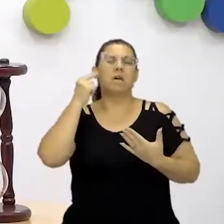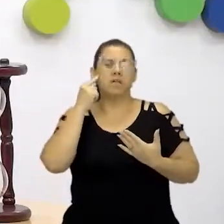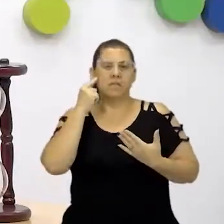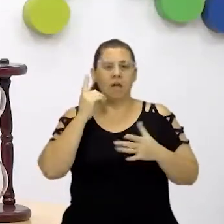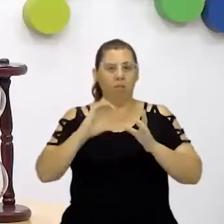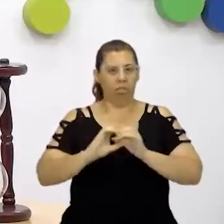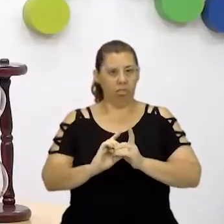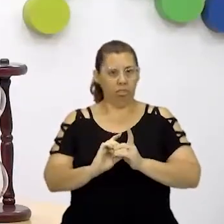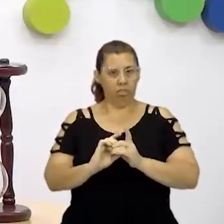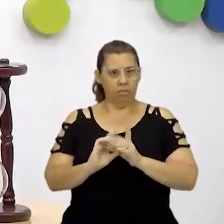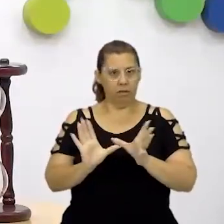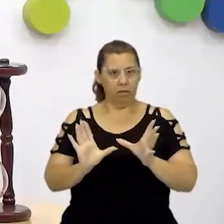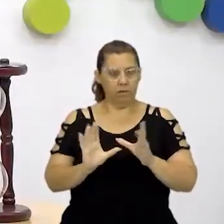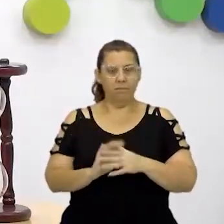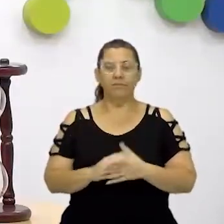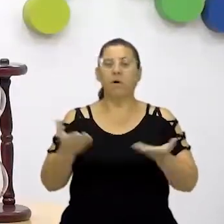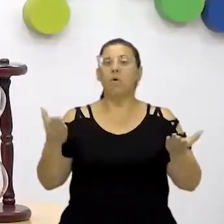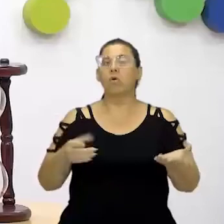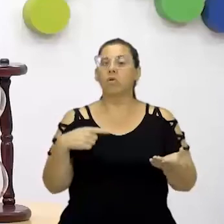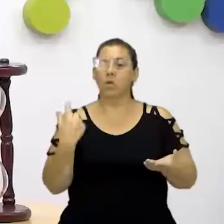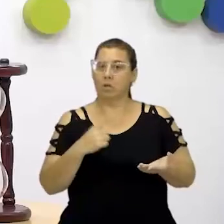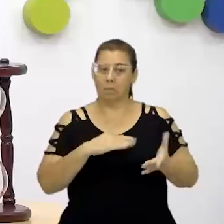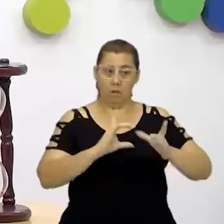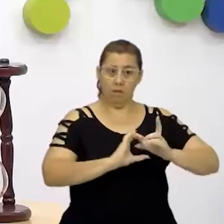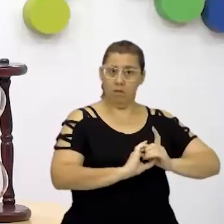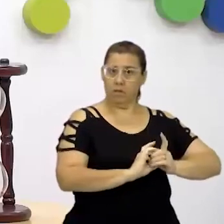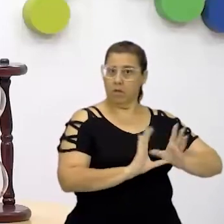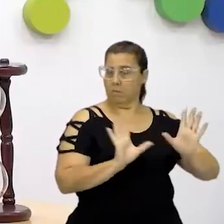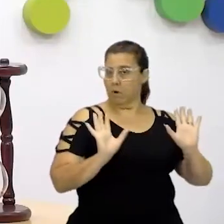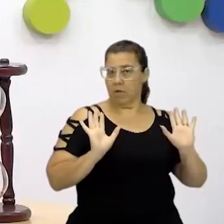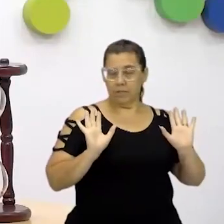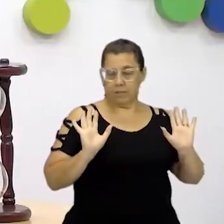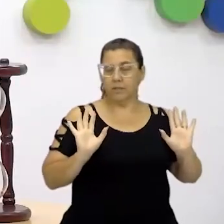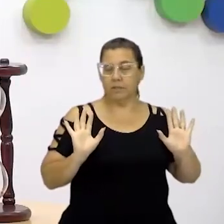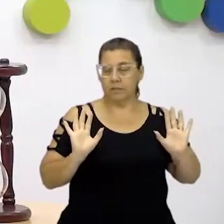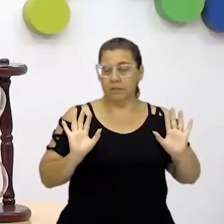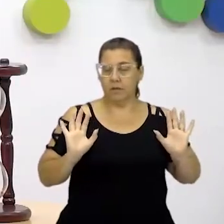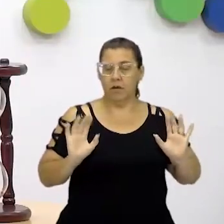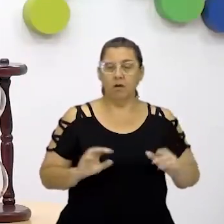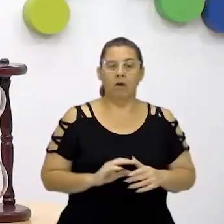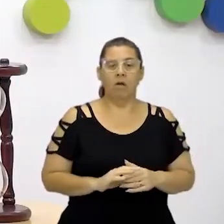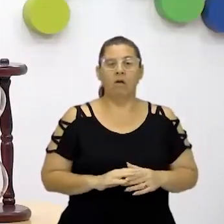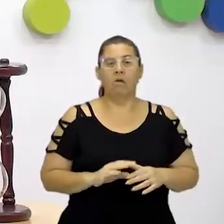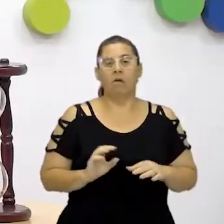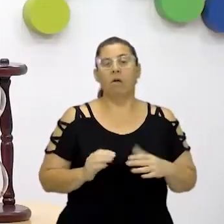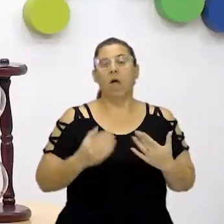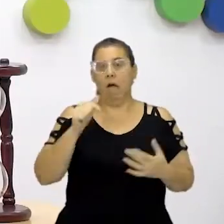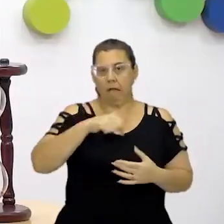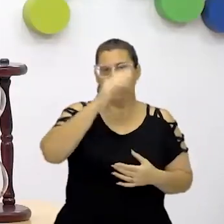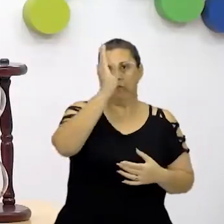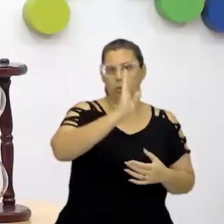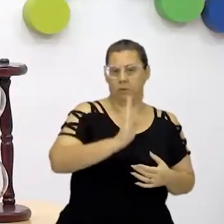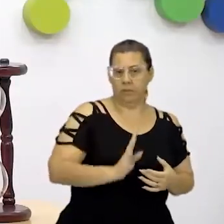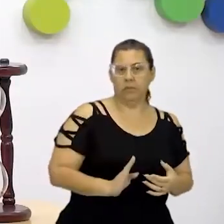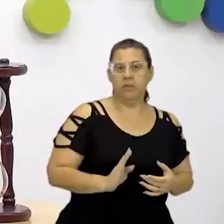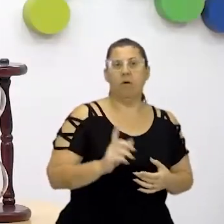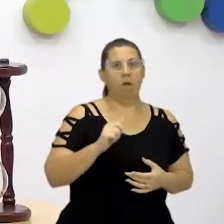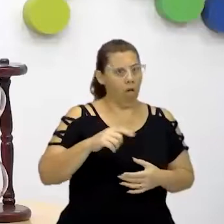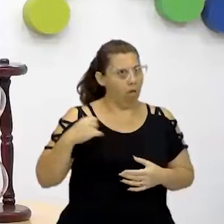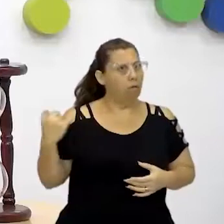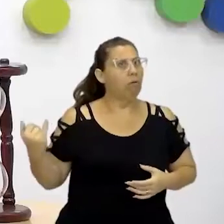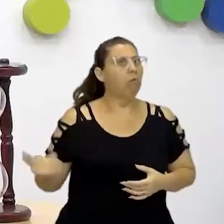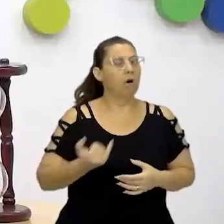democracia. Hoje, nós temos democracia, né? E a nossa democracia funciona aqui no Brasil. Lembrando que ela é muito